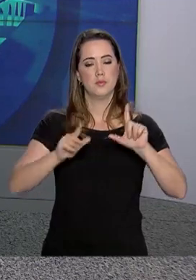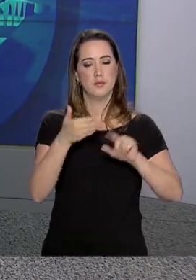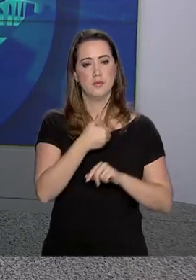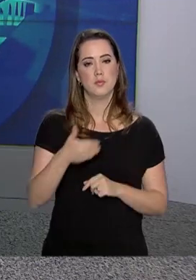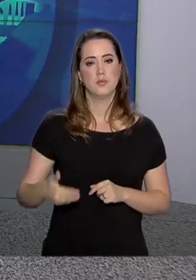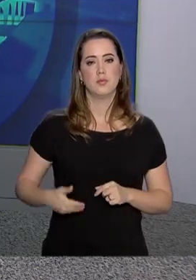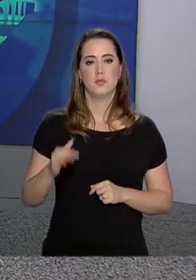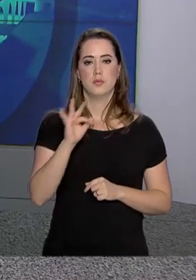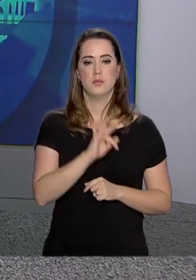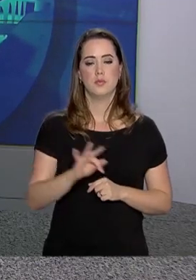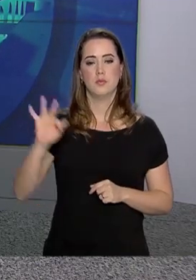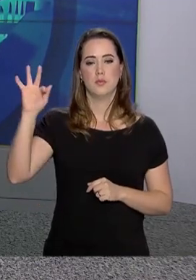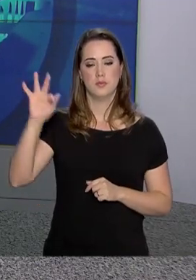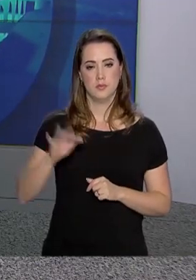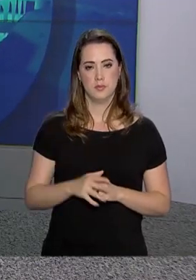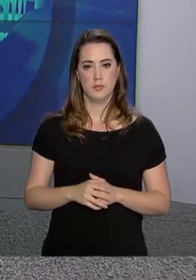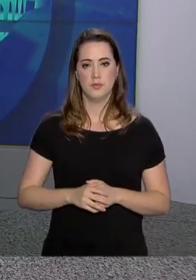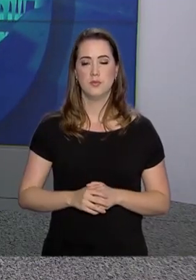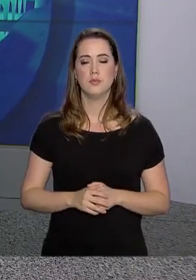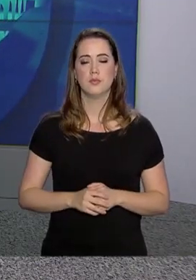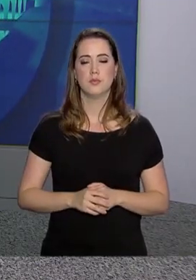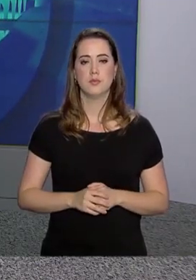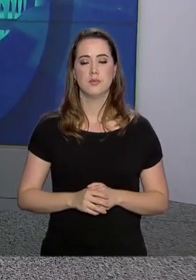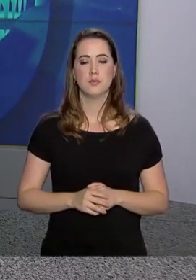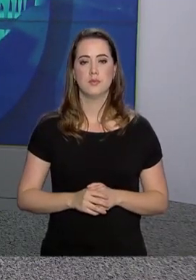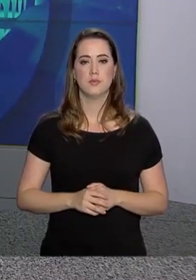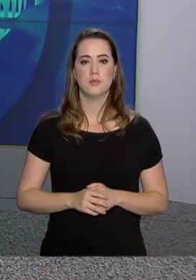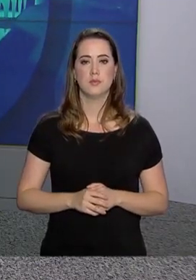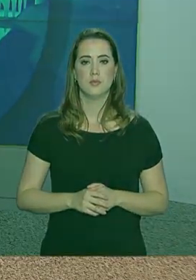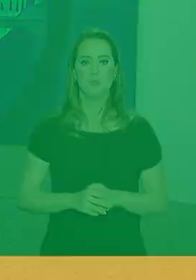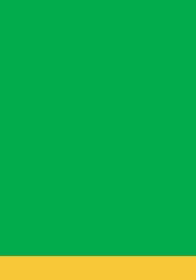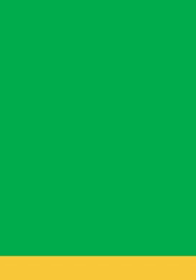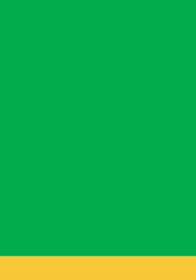você e continue com a gente na NBR e a TV do Governo Federal.